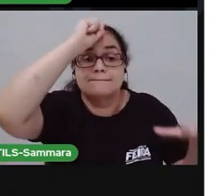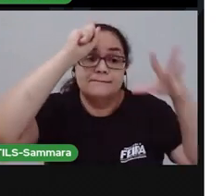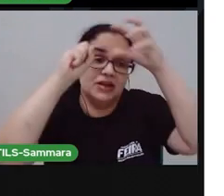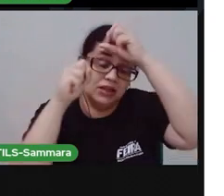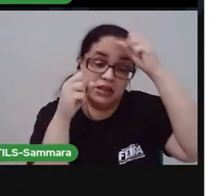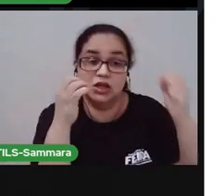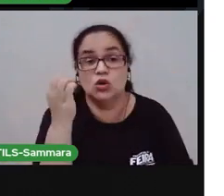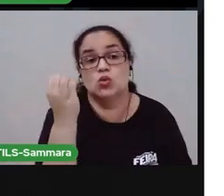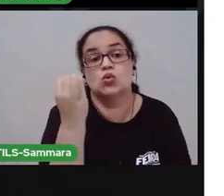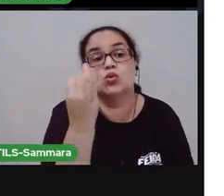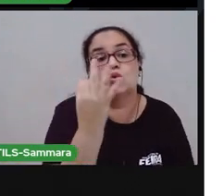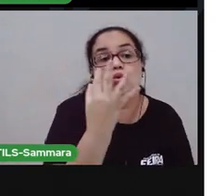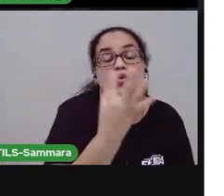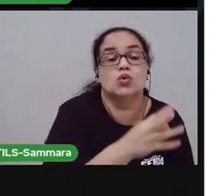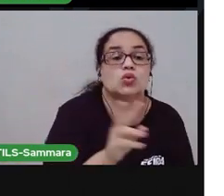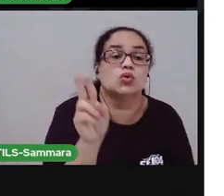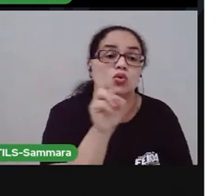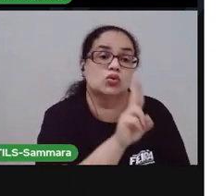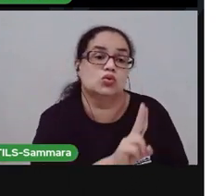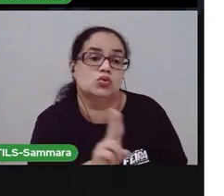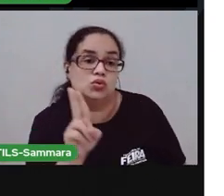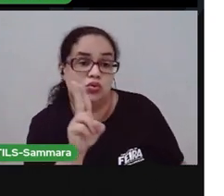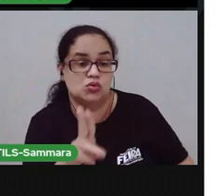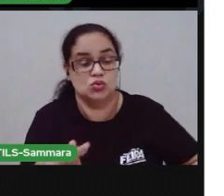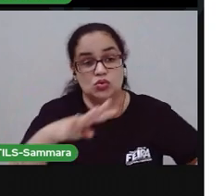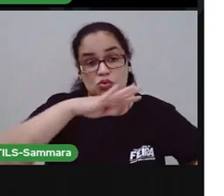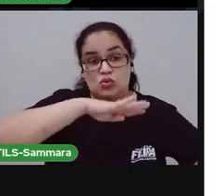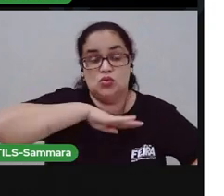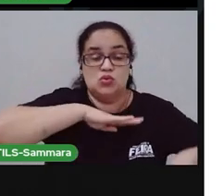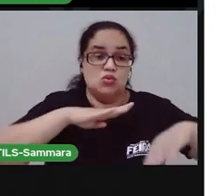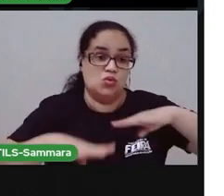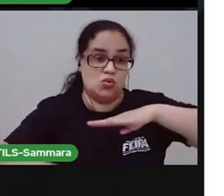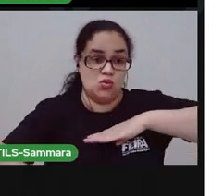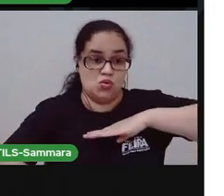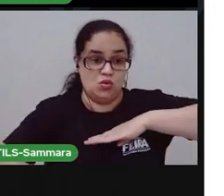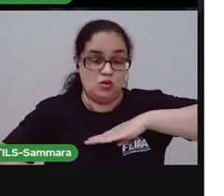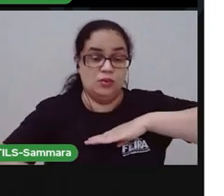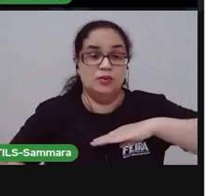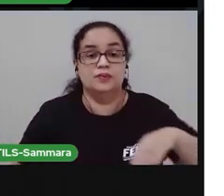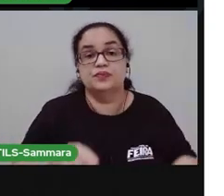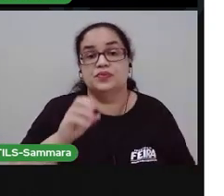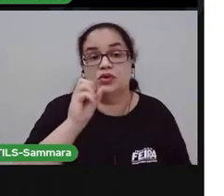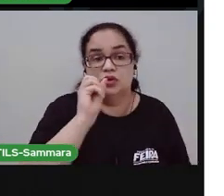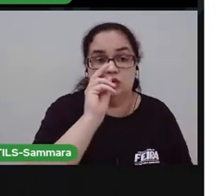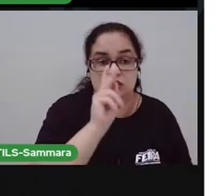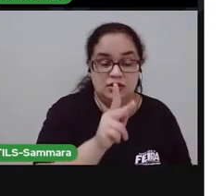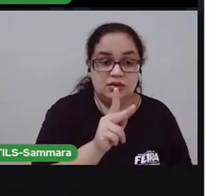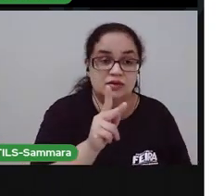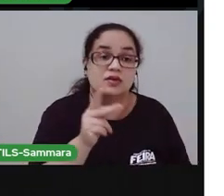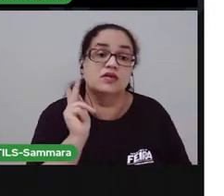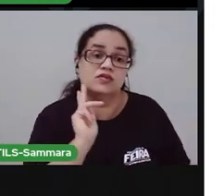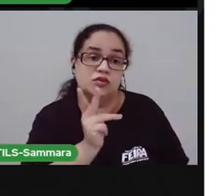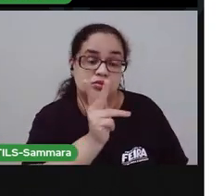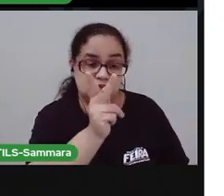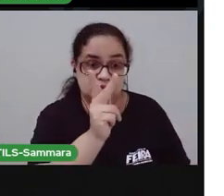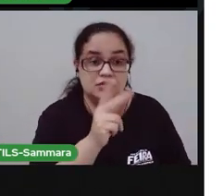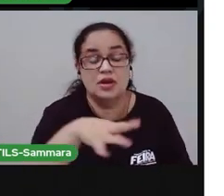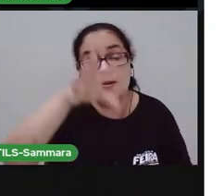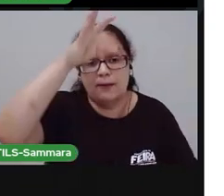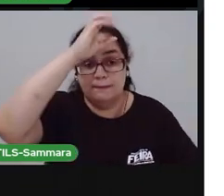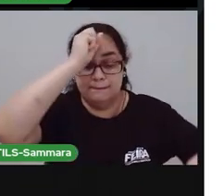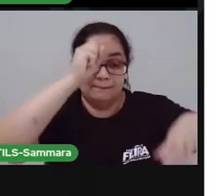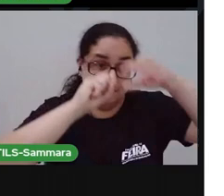utilizando partes do corpo. Tá Vamos lá, aprender.